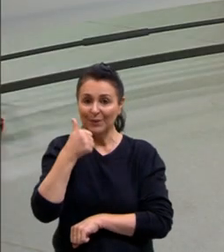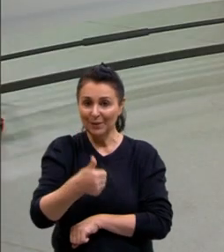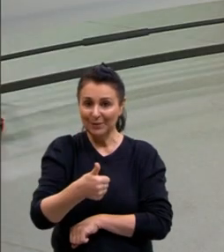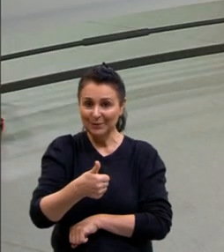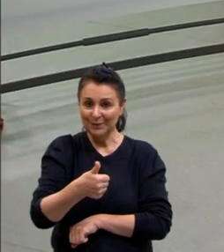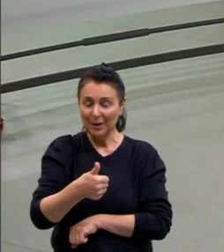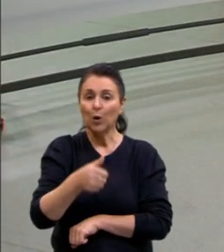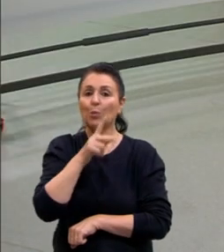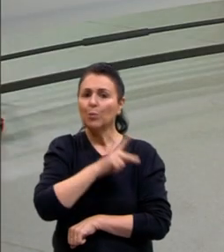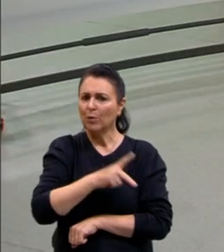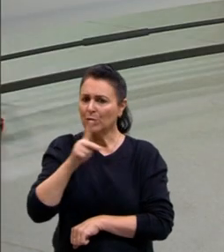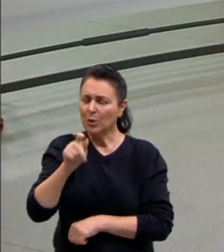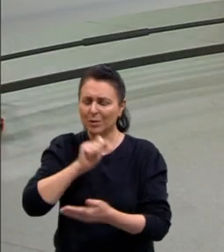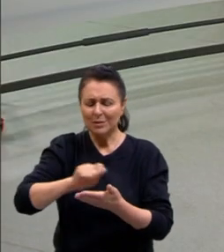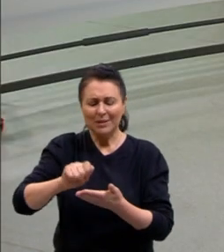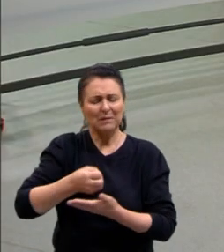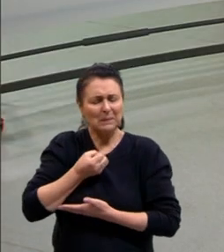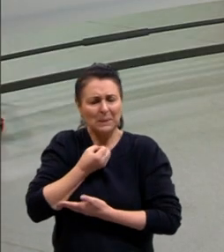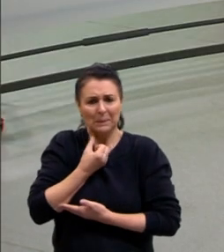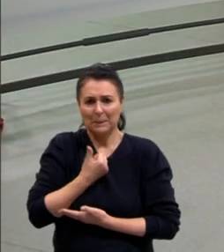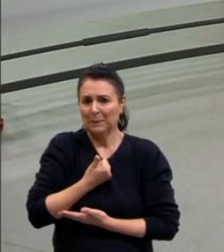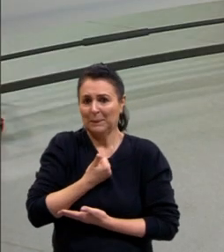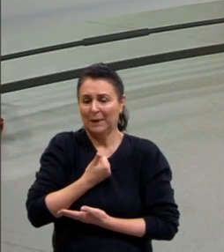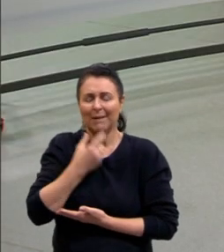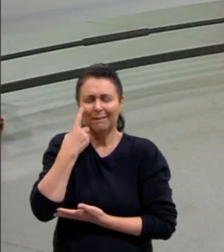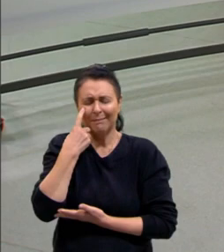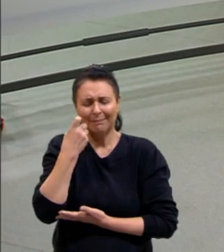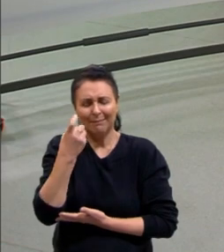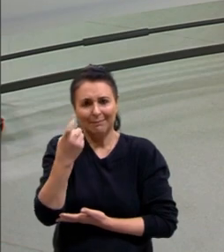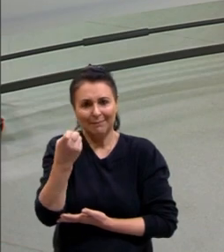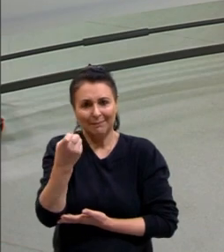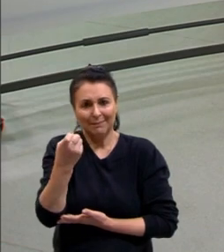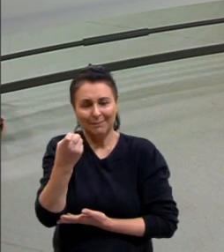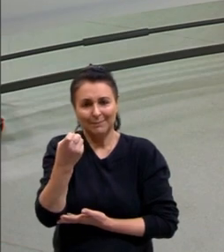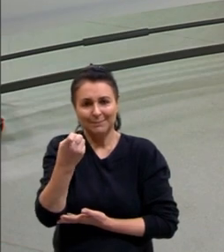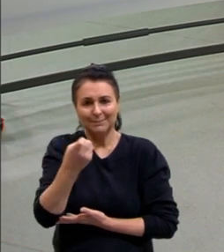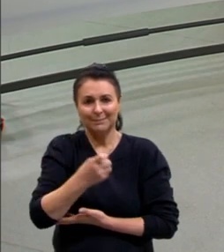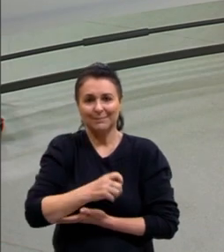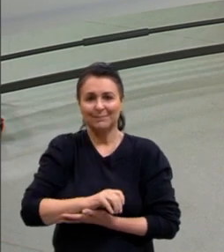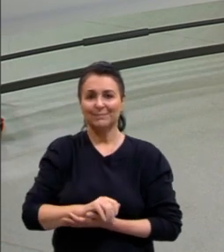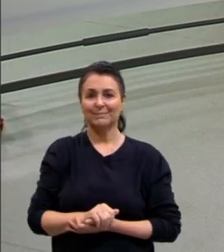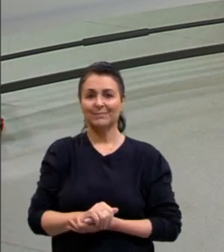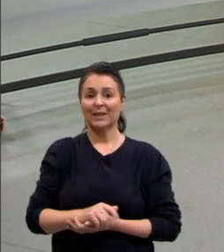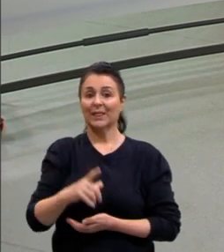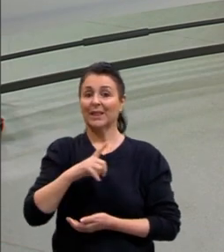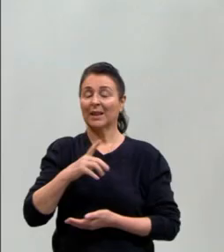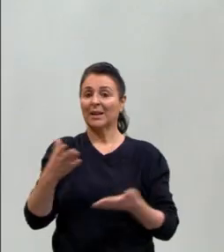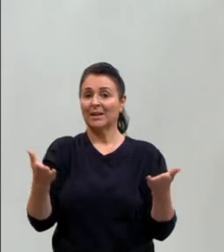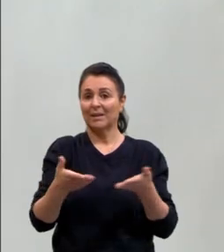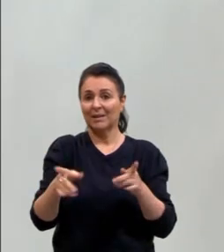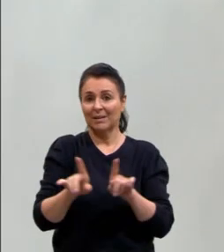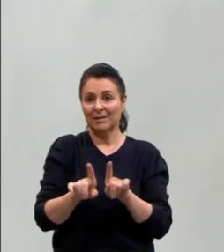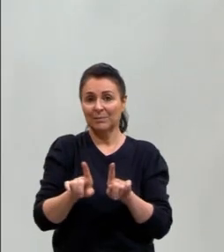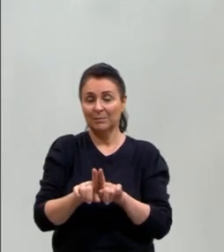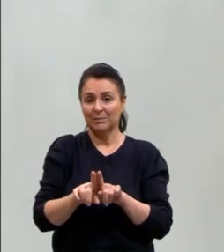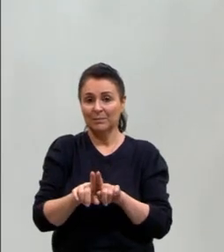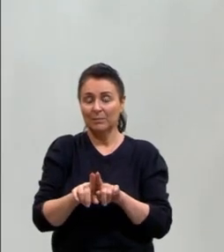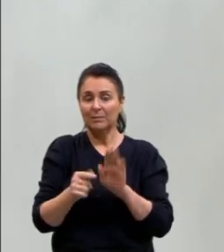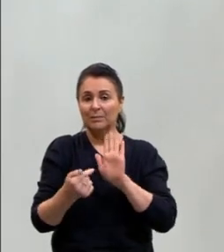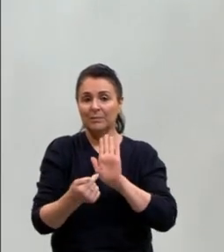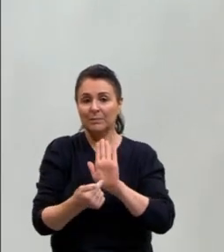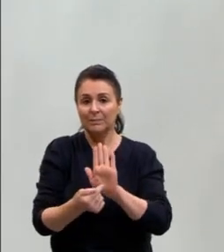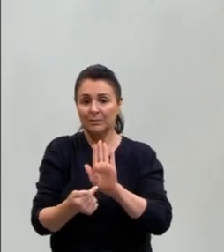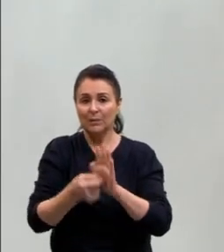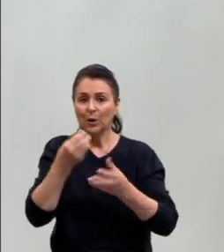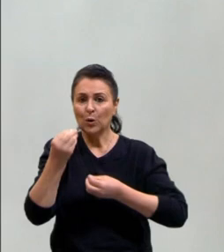Rivair escreve muito bem, um livro interessantíssimo. E aqui, pessoal, para a gente mostrar